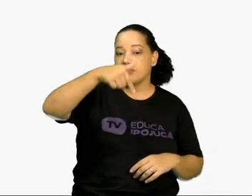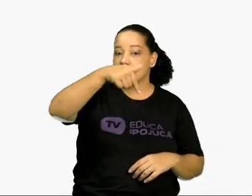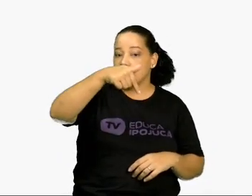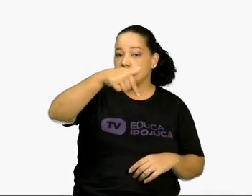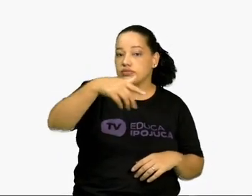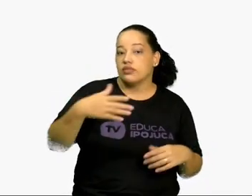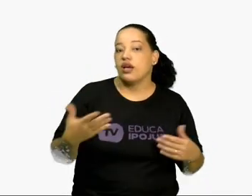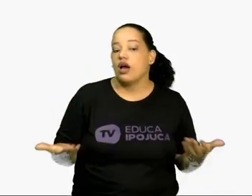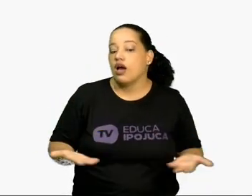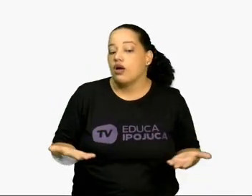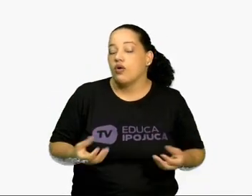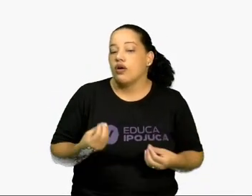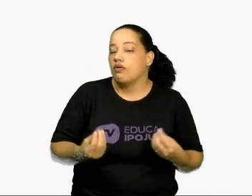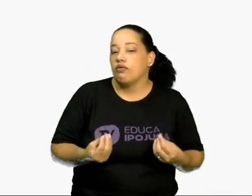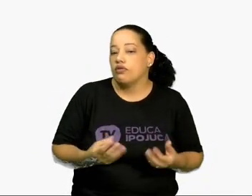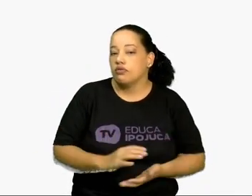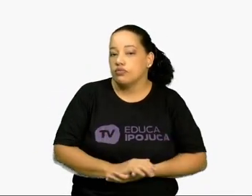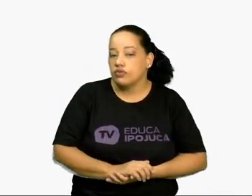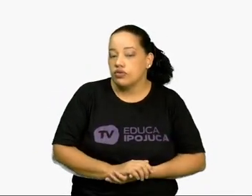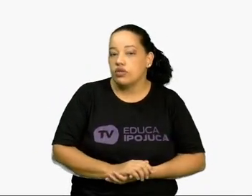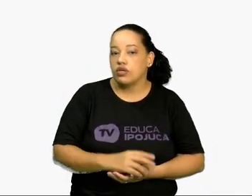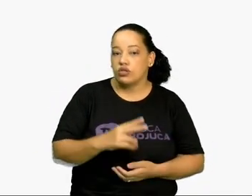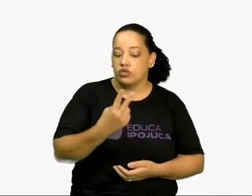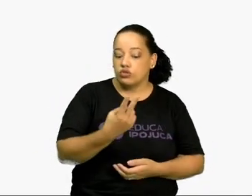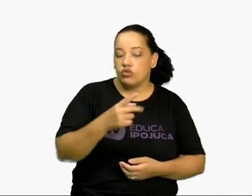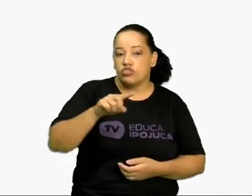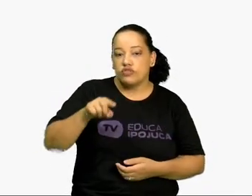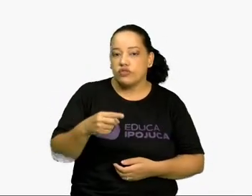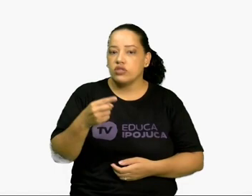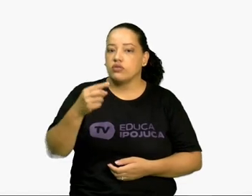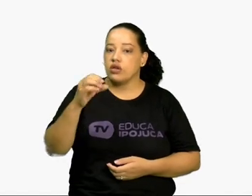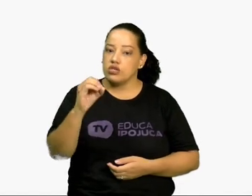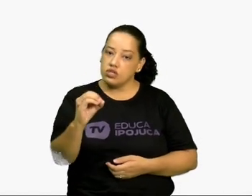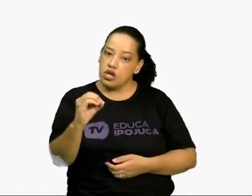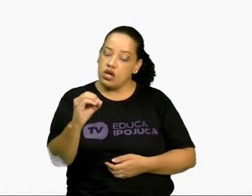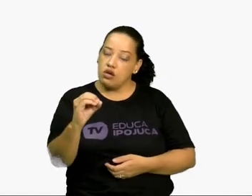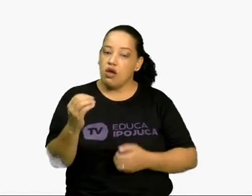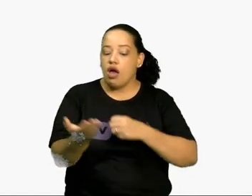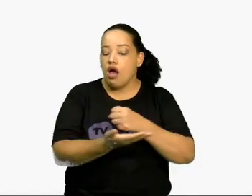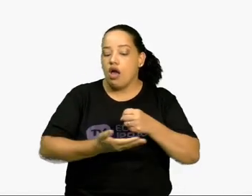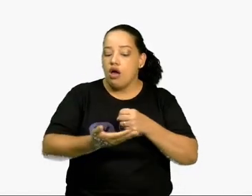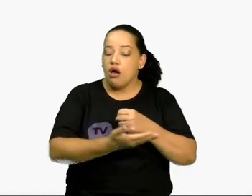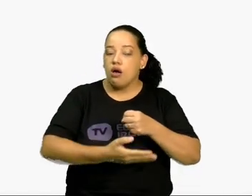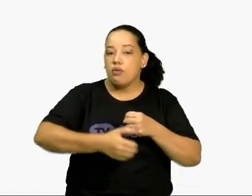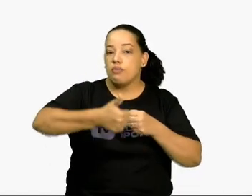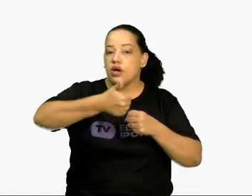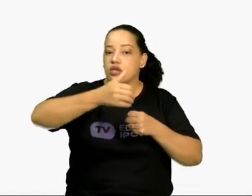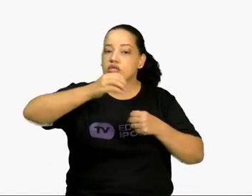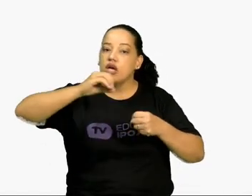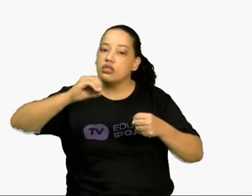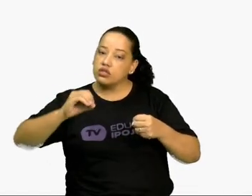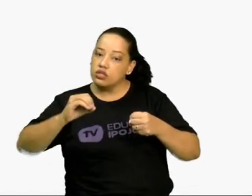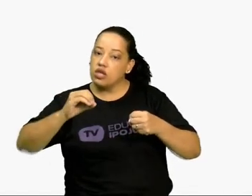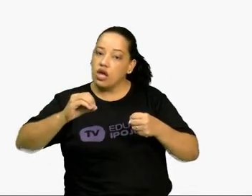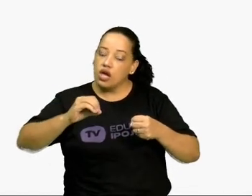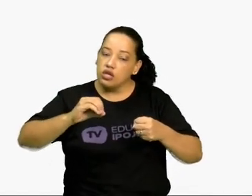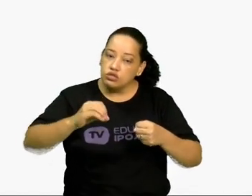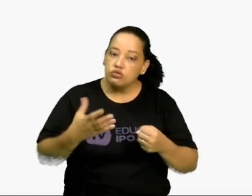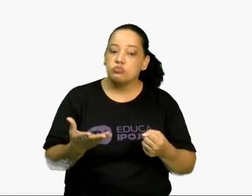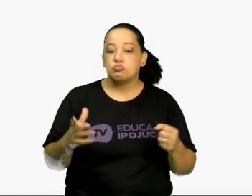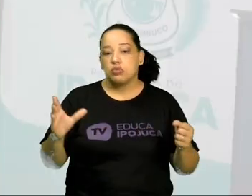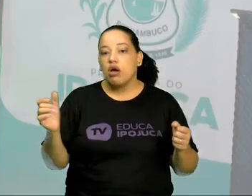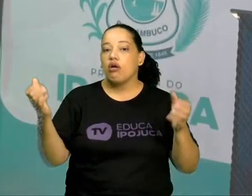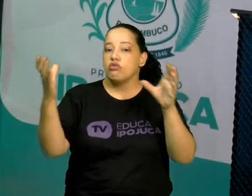só é agora, repete. O 2,0, a base é 10, somando os expoentes, 8.